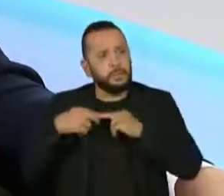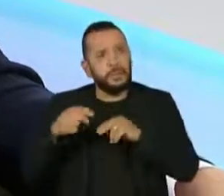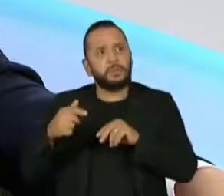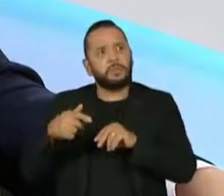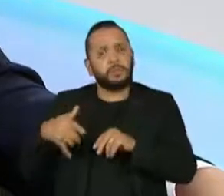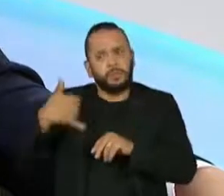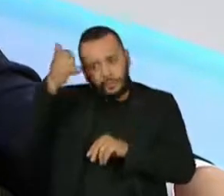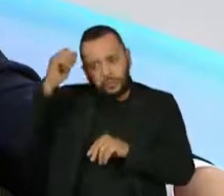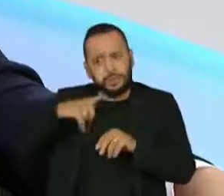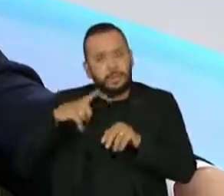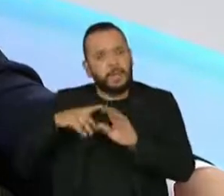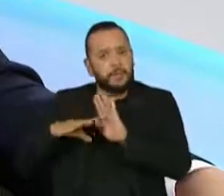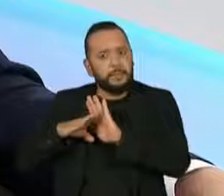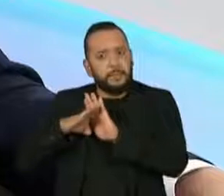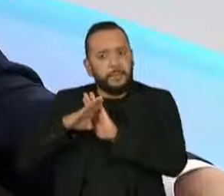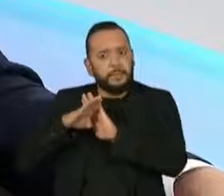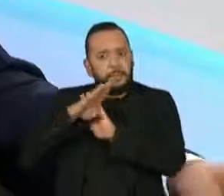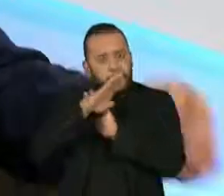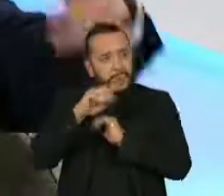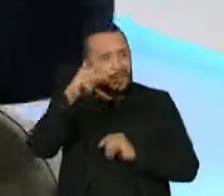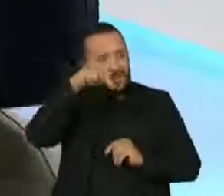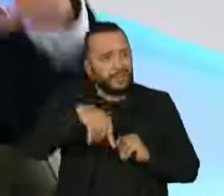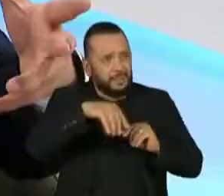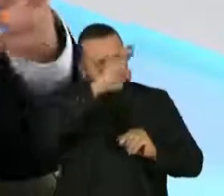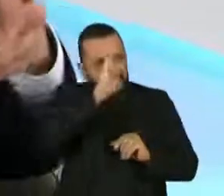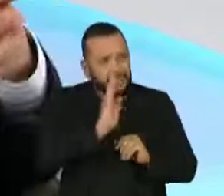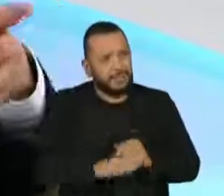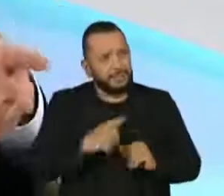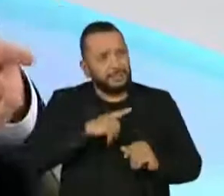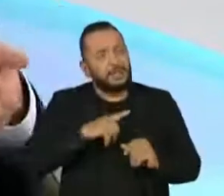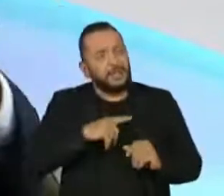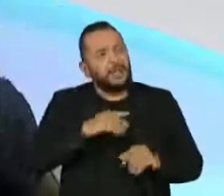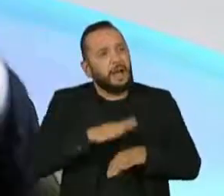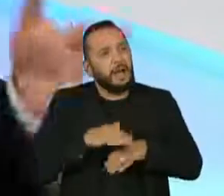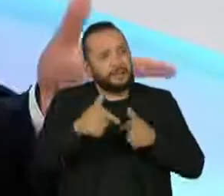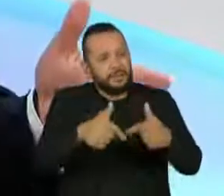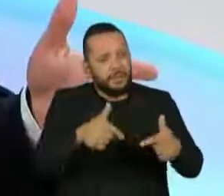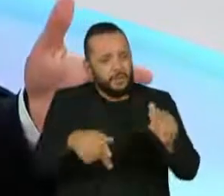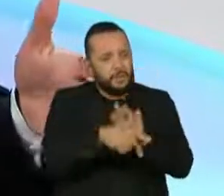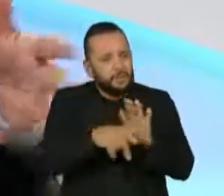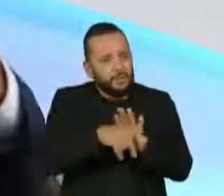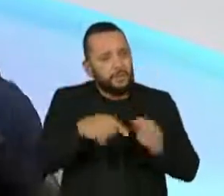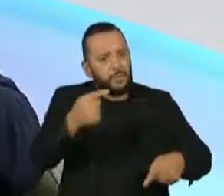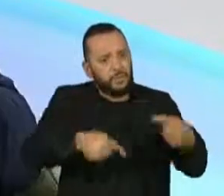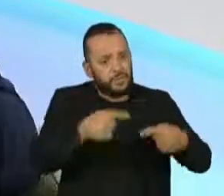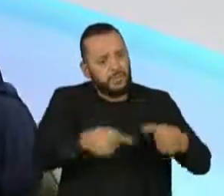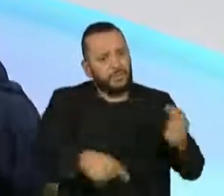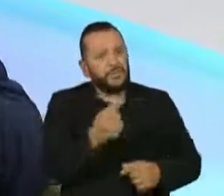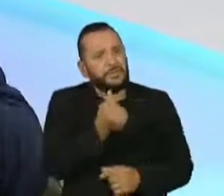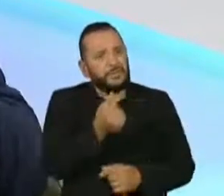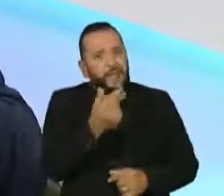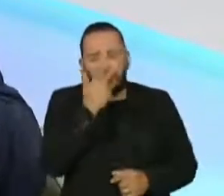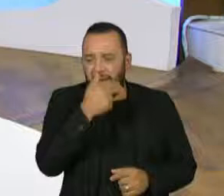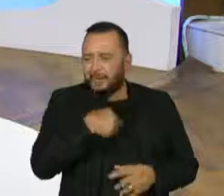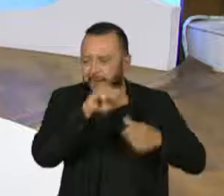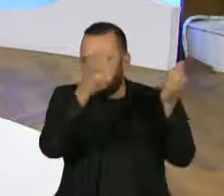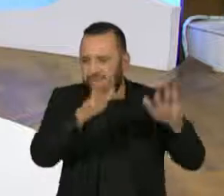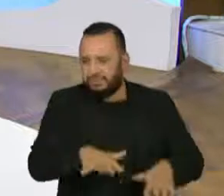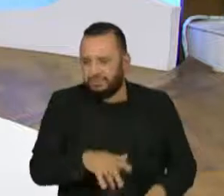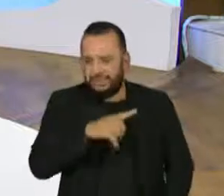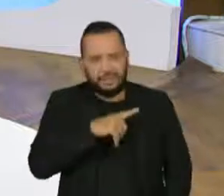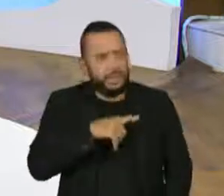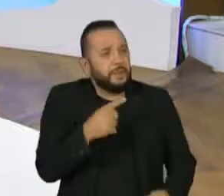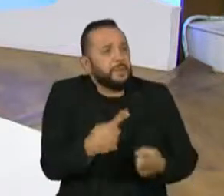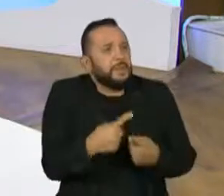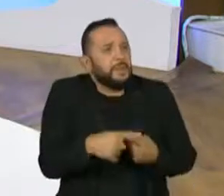uma política fiscal destrambelhada, como é a que nós temos, um desmonte do Estado brasileiro, é isso que está acontecendo. Porque se você não é capaz de